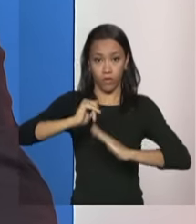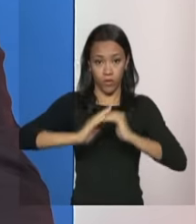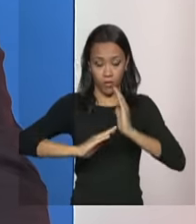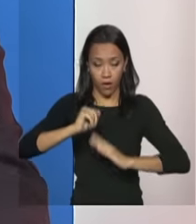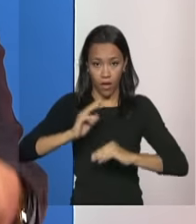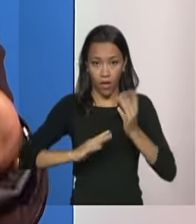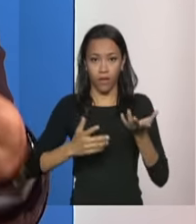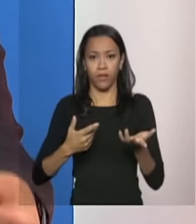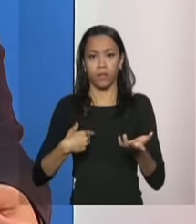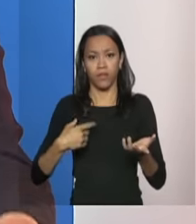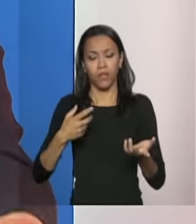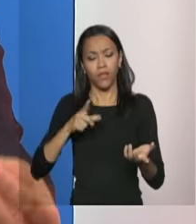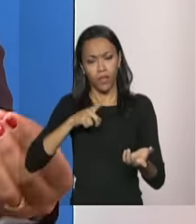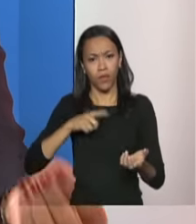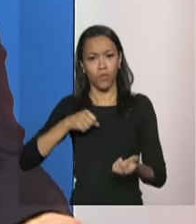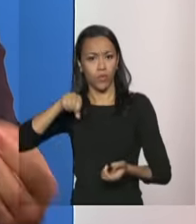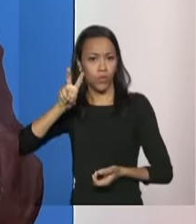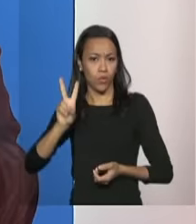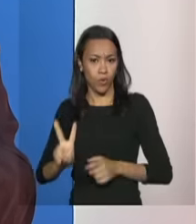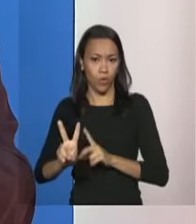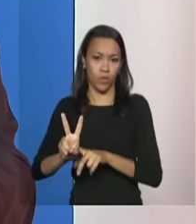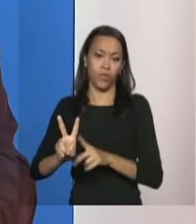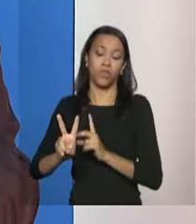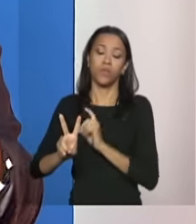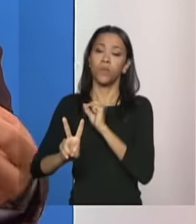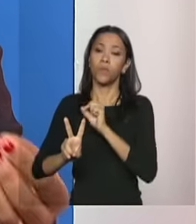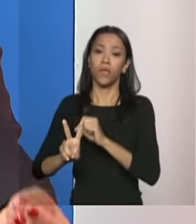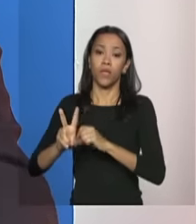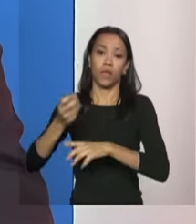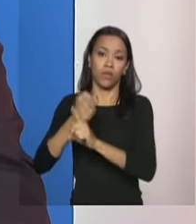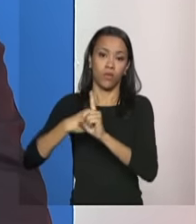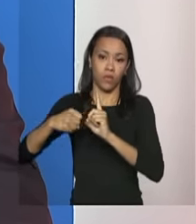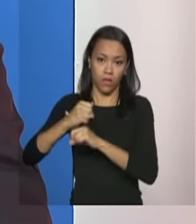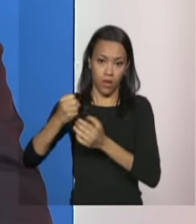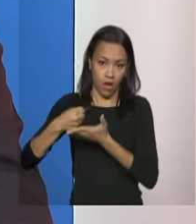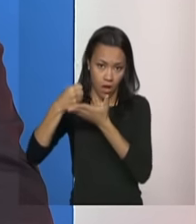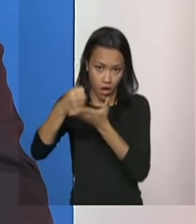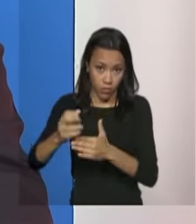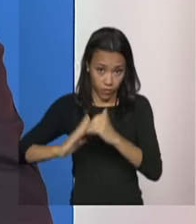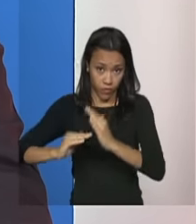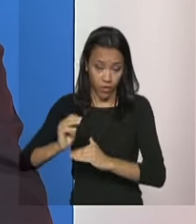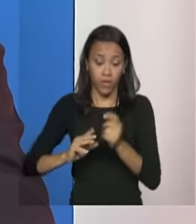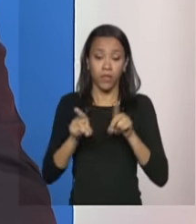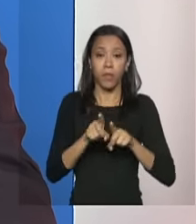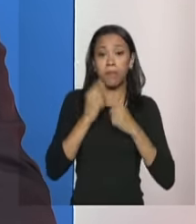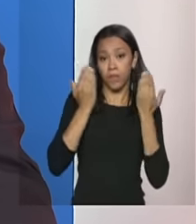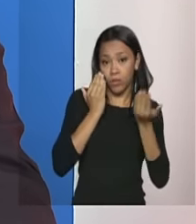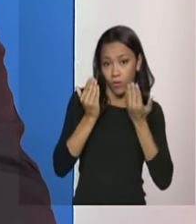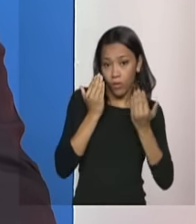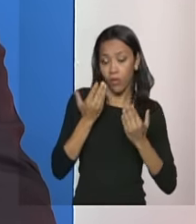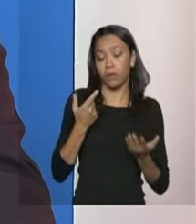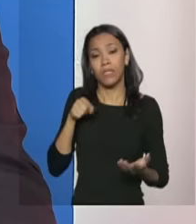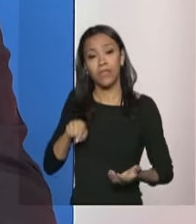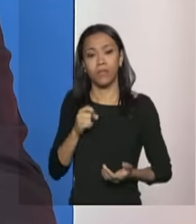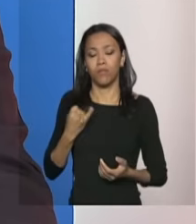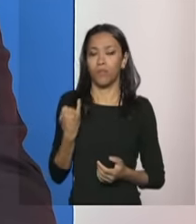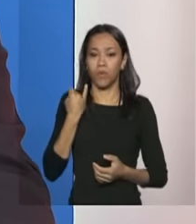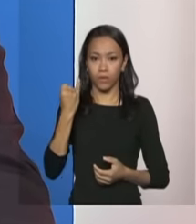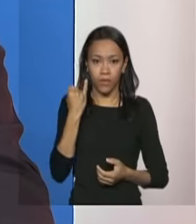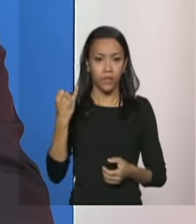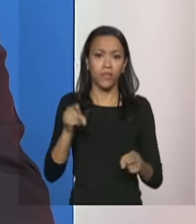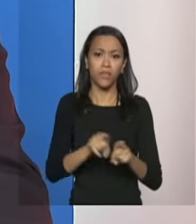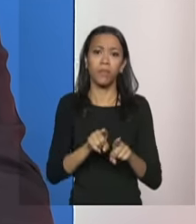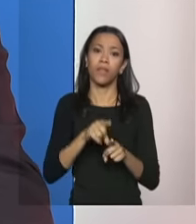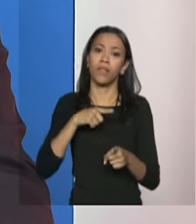adequada nós temos uma dupla de assistentes sociais e psicólogos para um grupo de até 20 usuários de serviços então isso é muito importante além dos